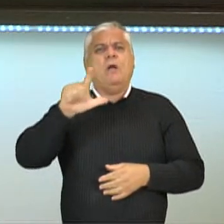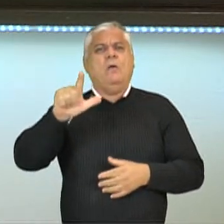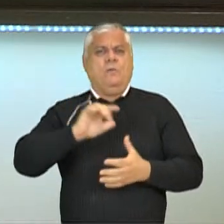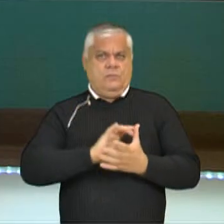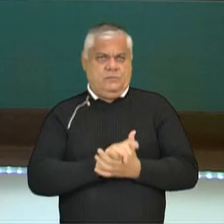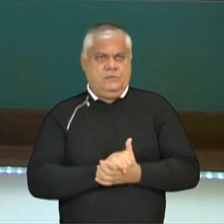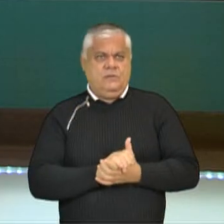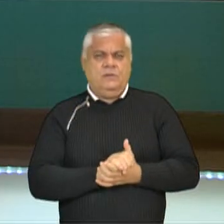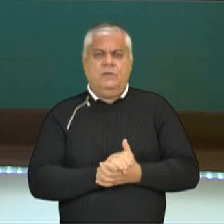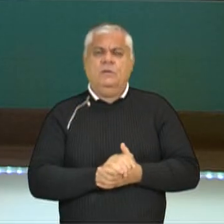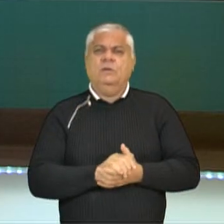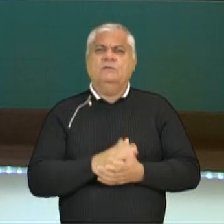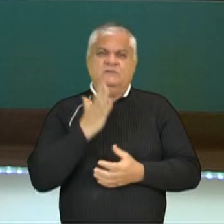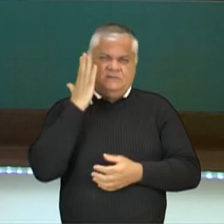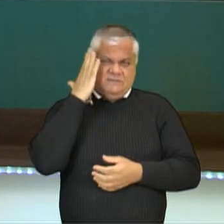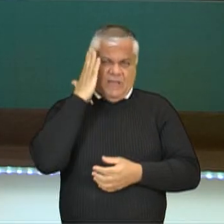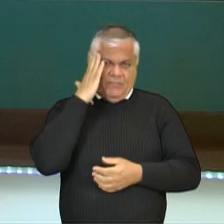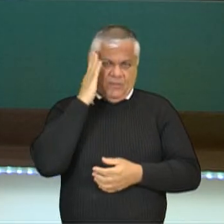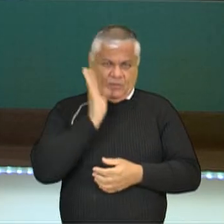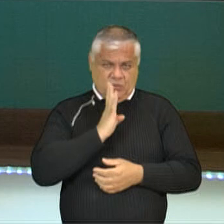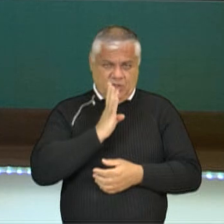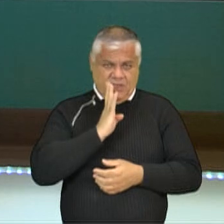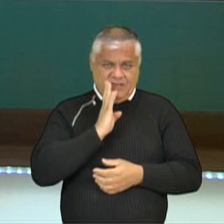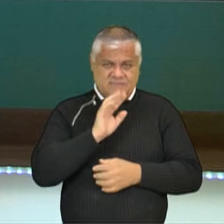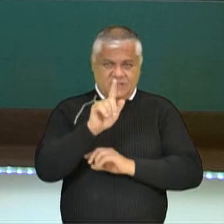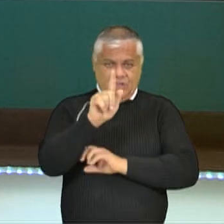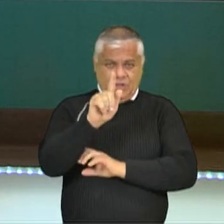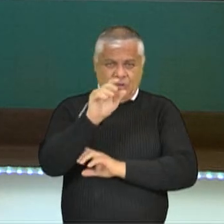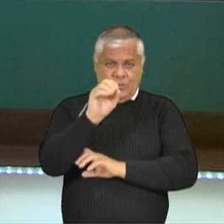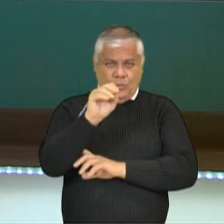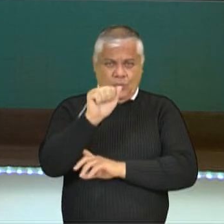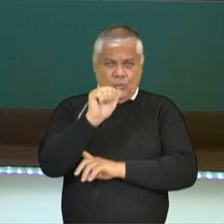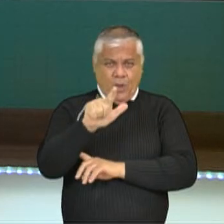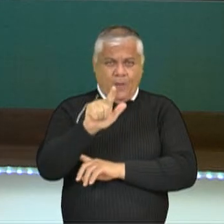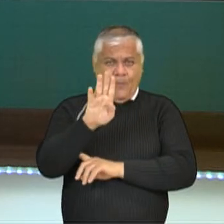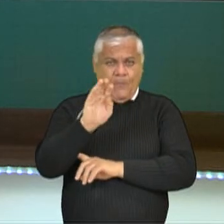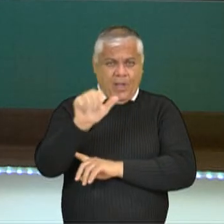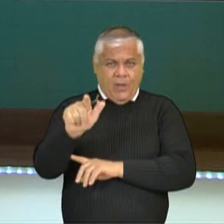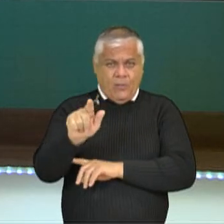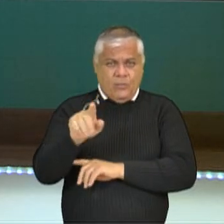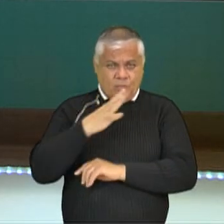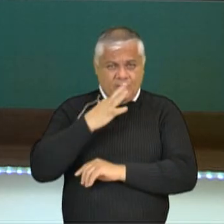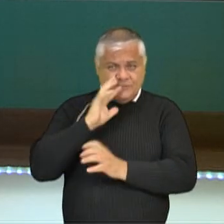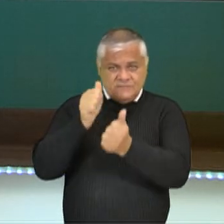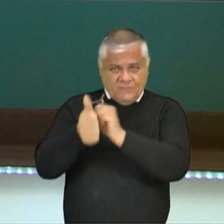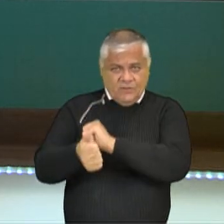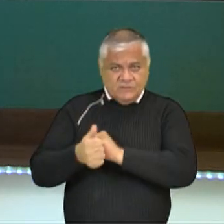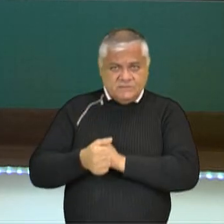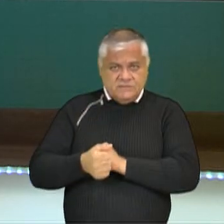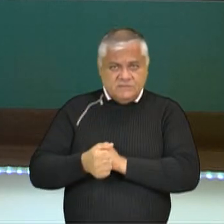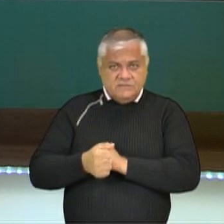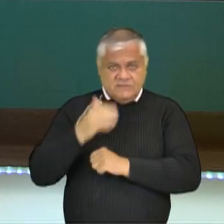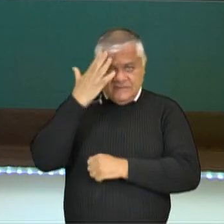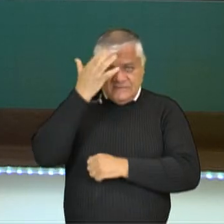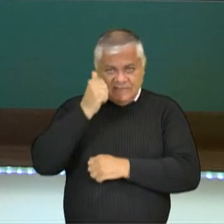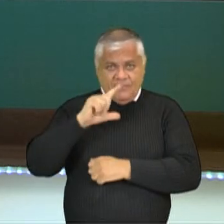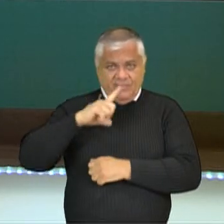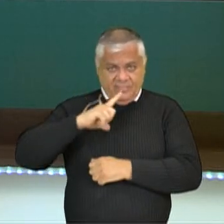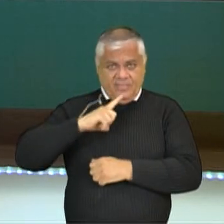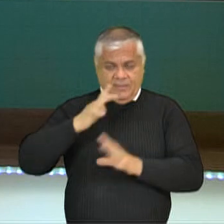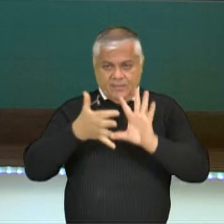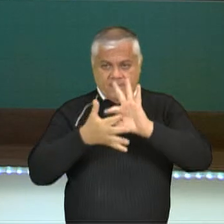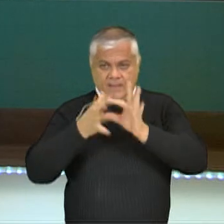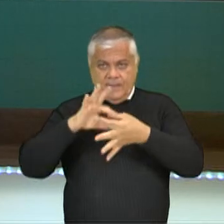E o que a gente sabe sobre esse esporte? Vocês sabiam que existe um esporte paralímpico